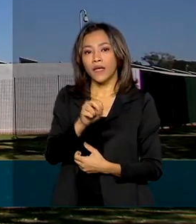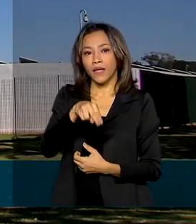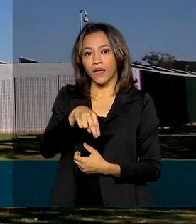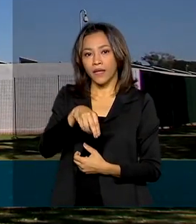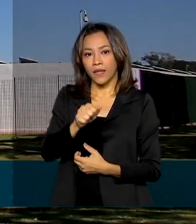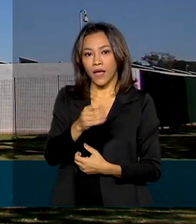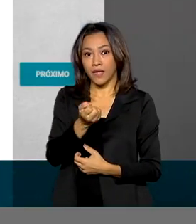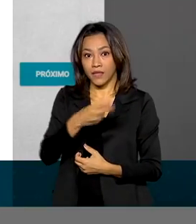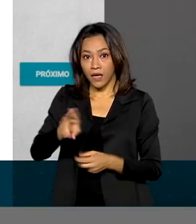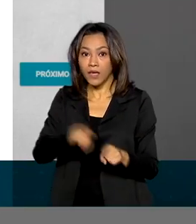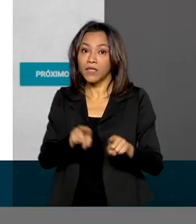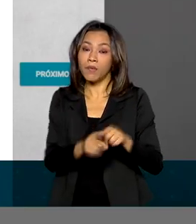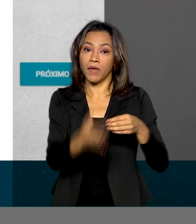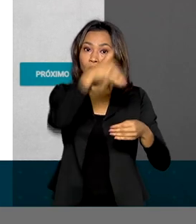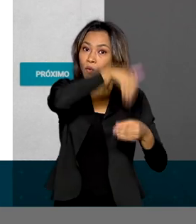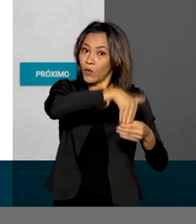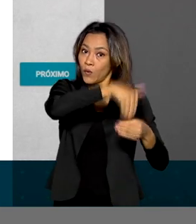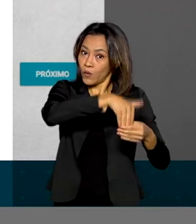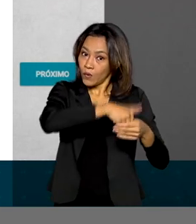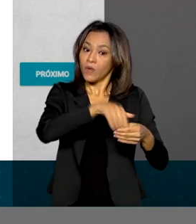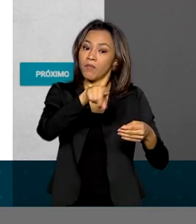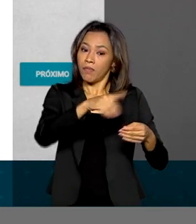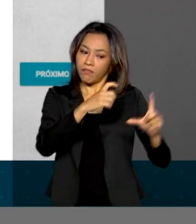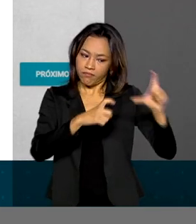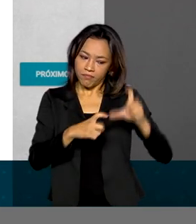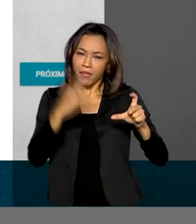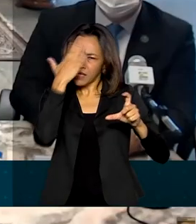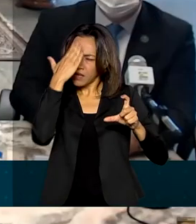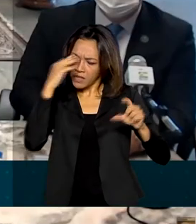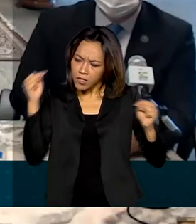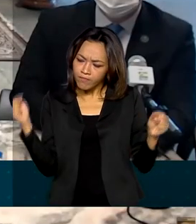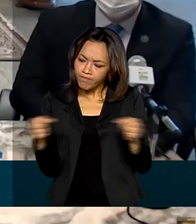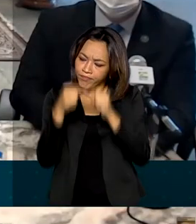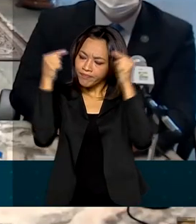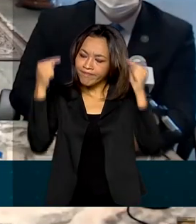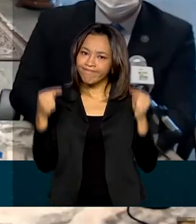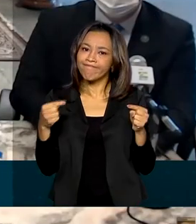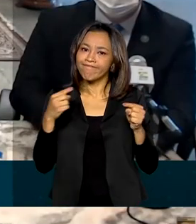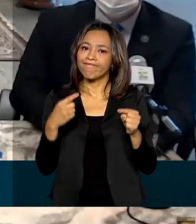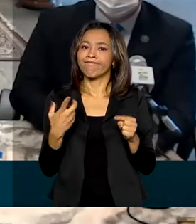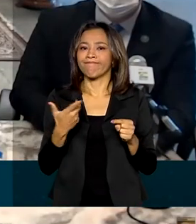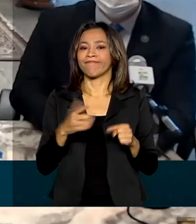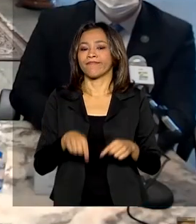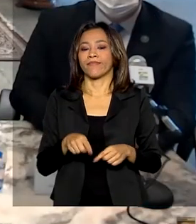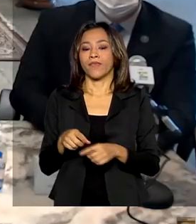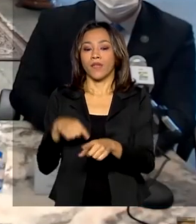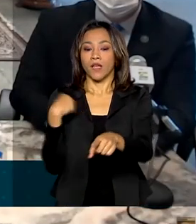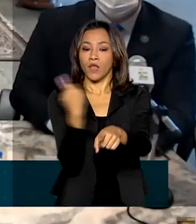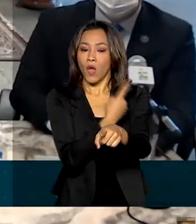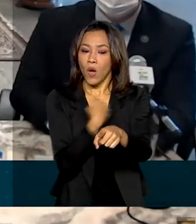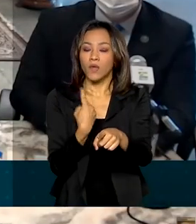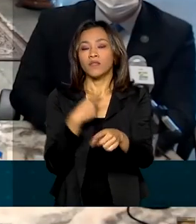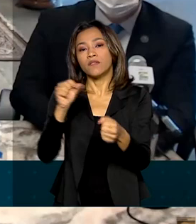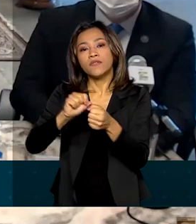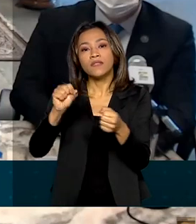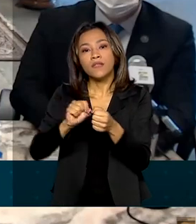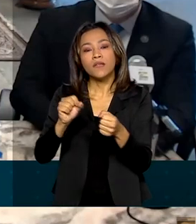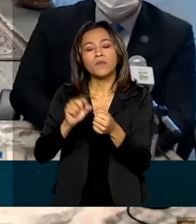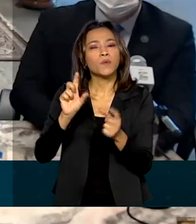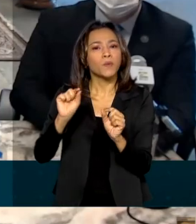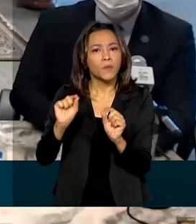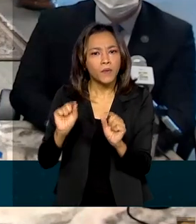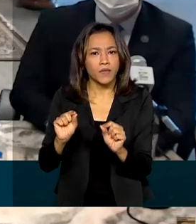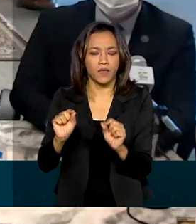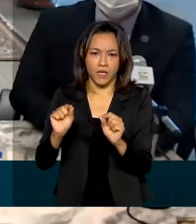Superior Eleitoral para confirmar a identidade do usuário. Nós, no governo digital, fizemos uma escolha de transformação digital